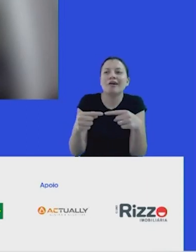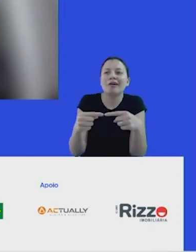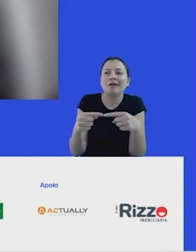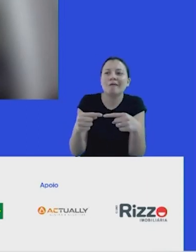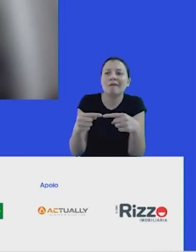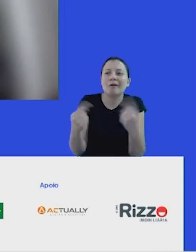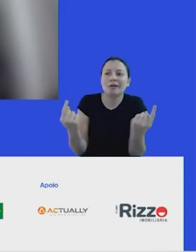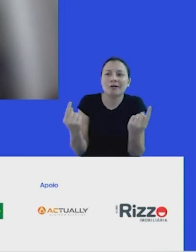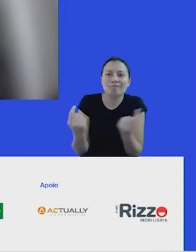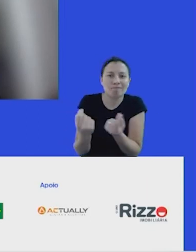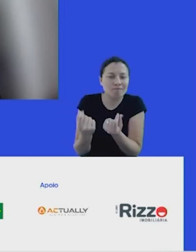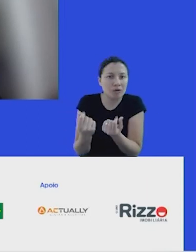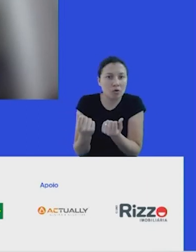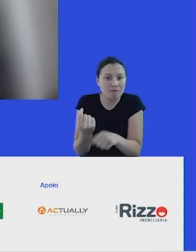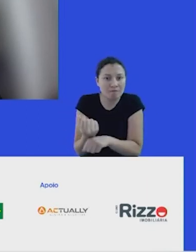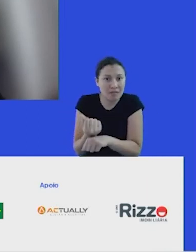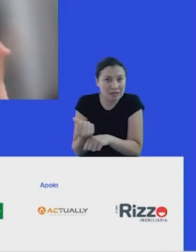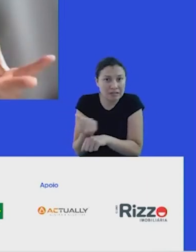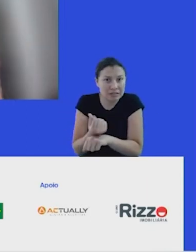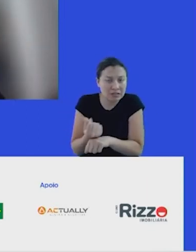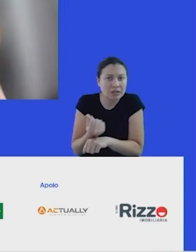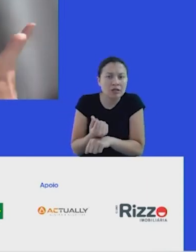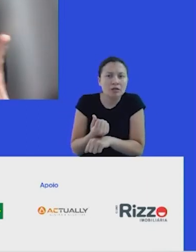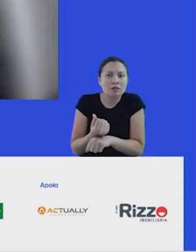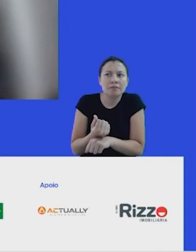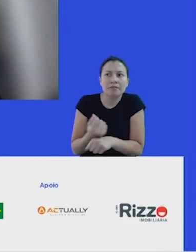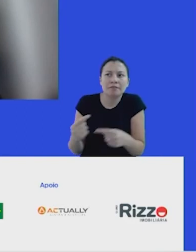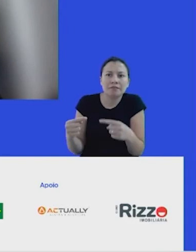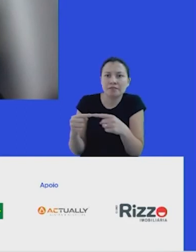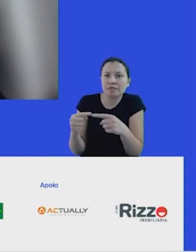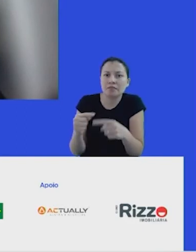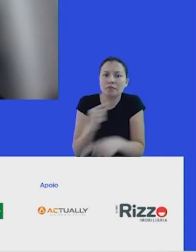alinhando o capital com a preservação florestal,